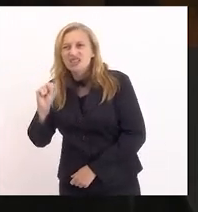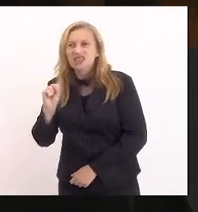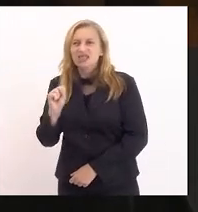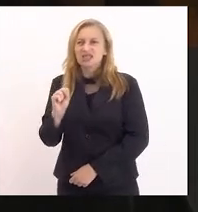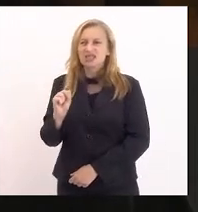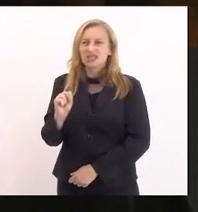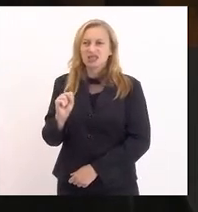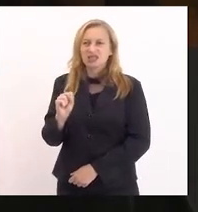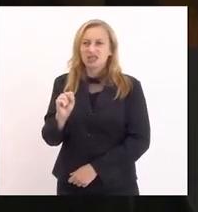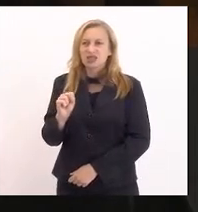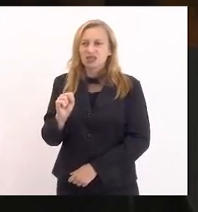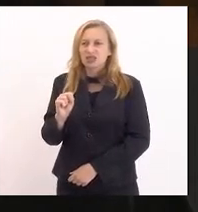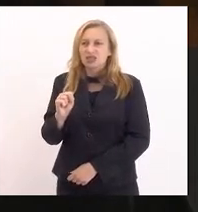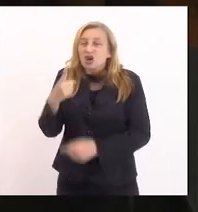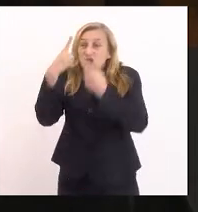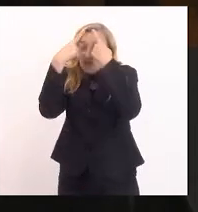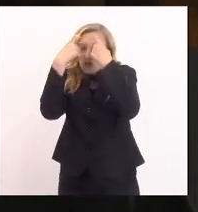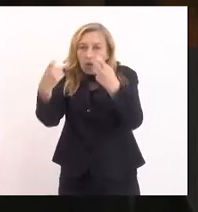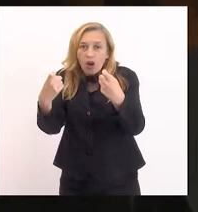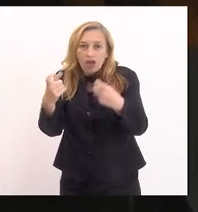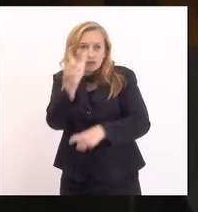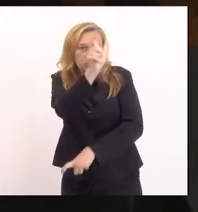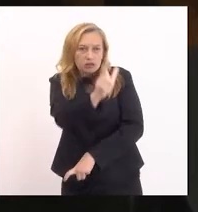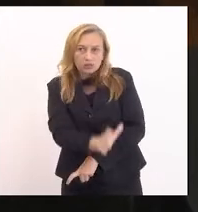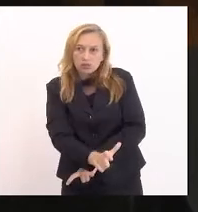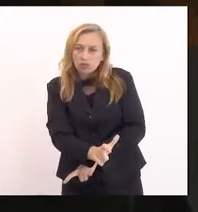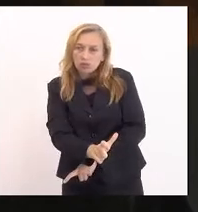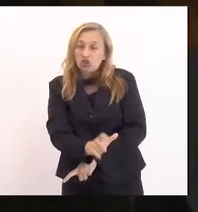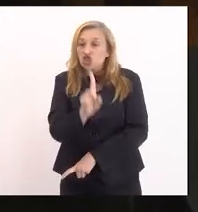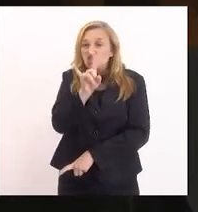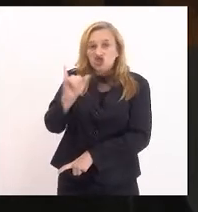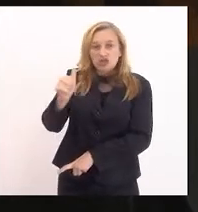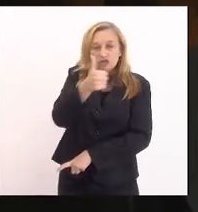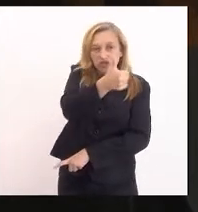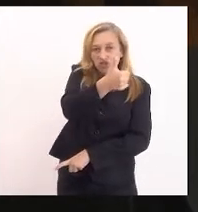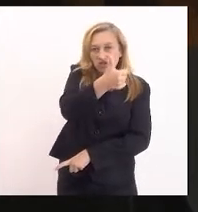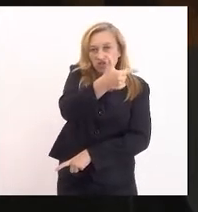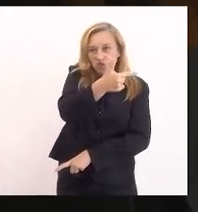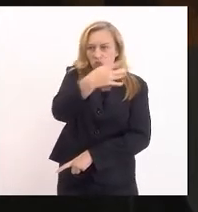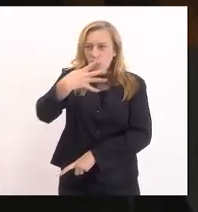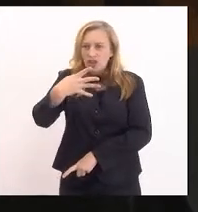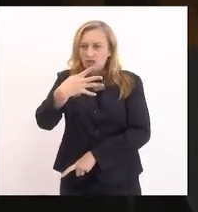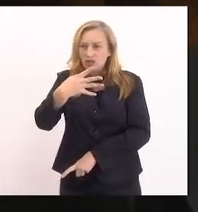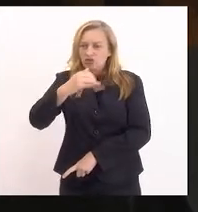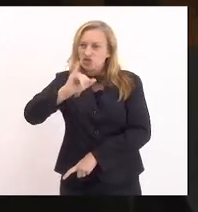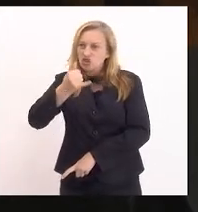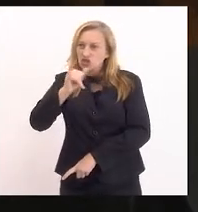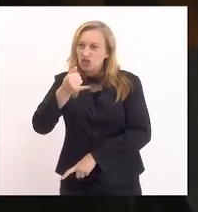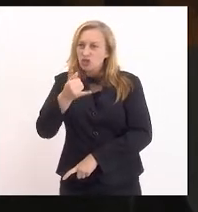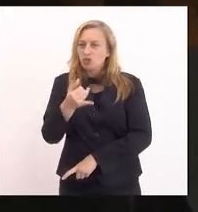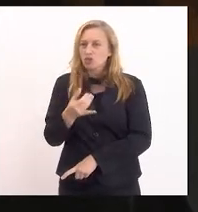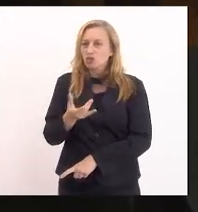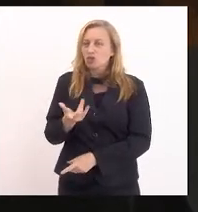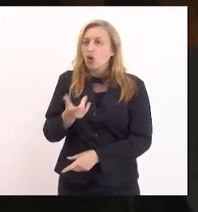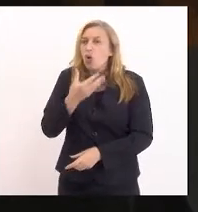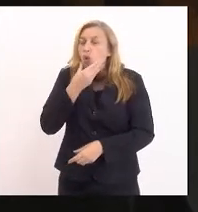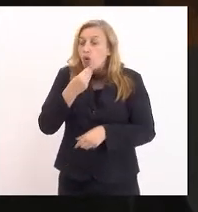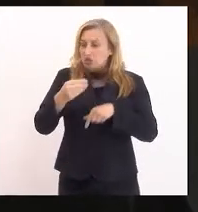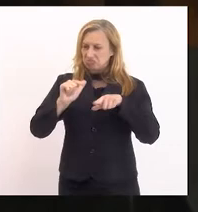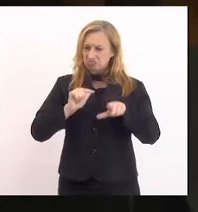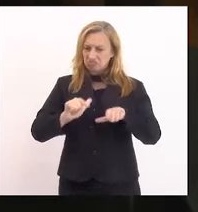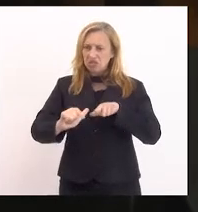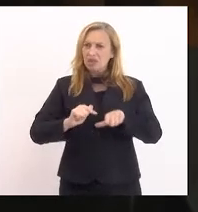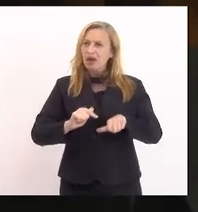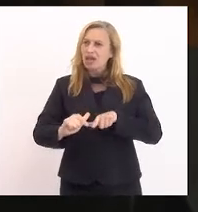selvagemmente espancado e assassinado, no dia 24 de janeiro. O trabalhador